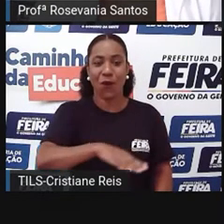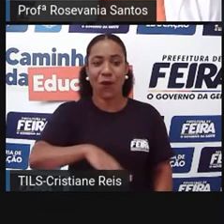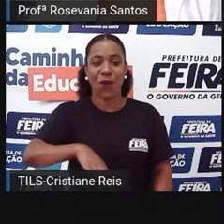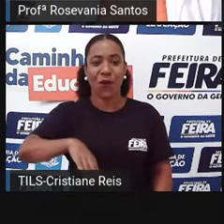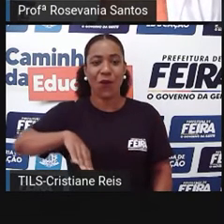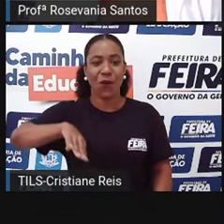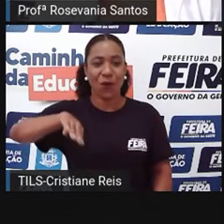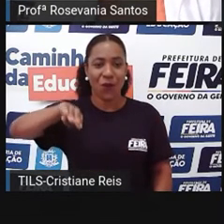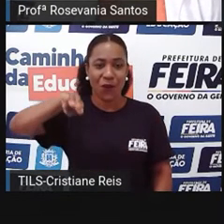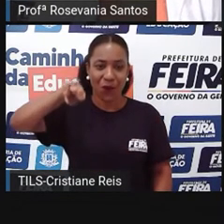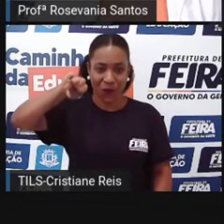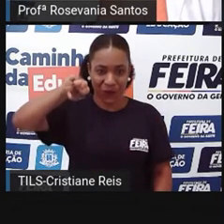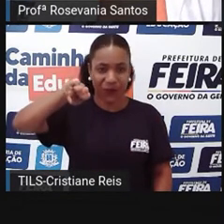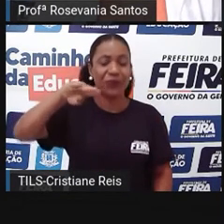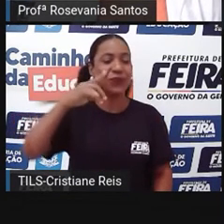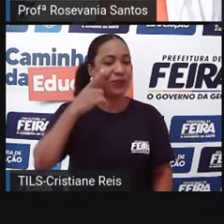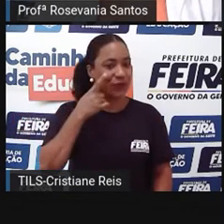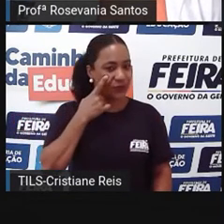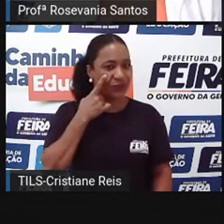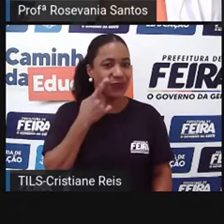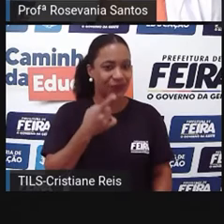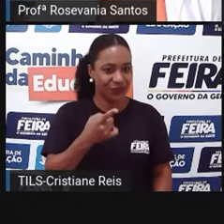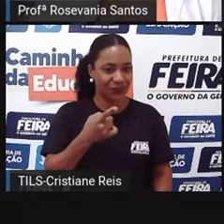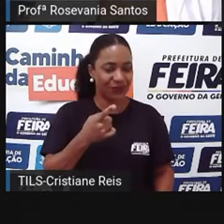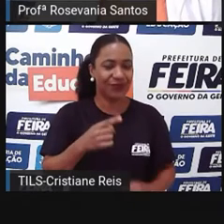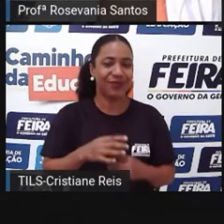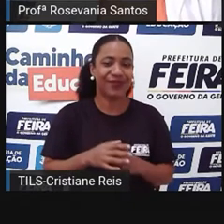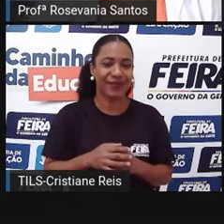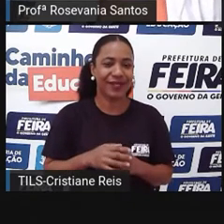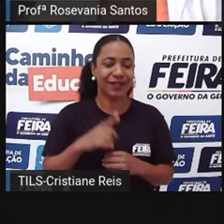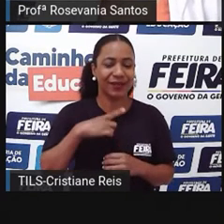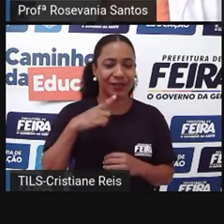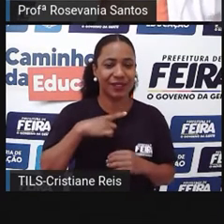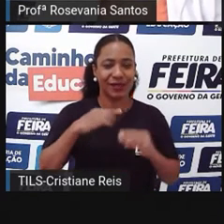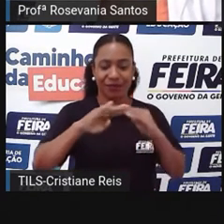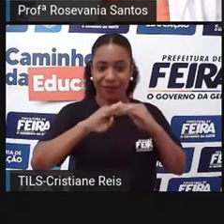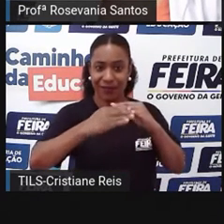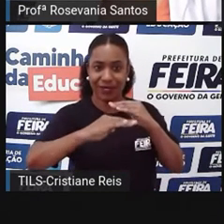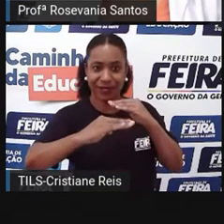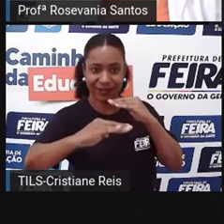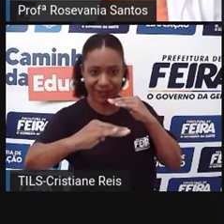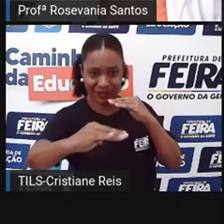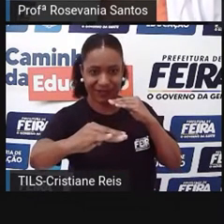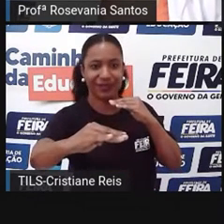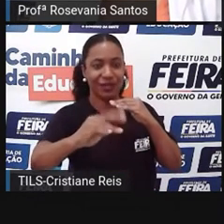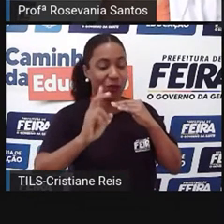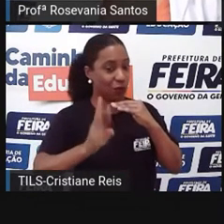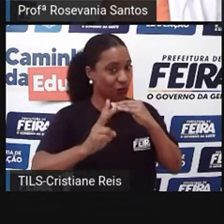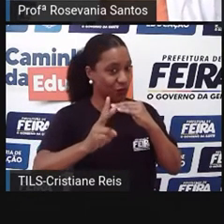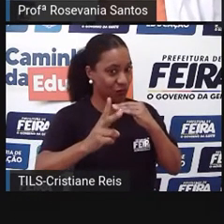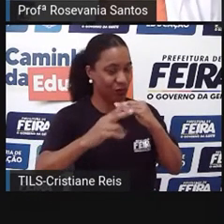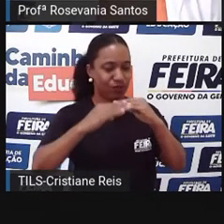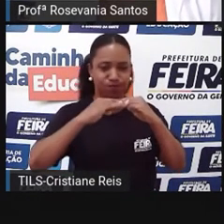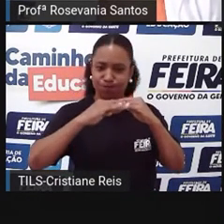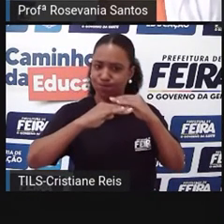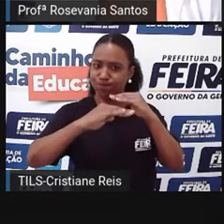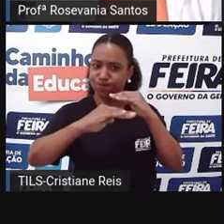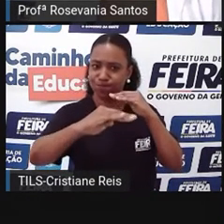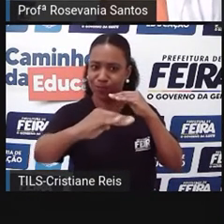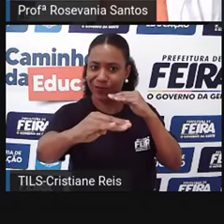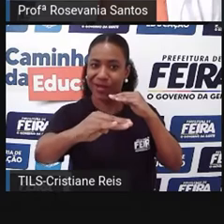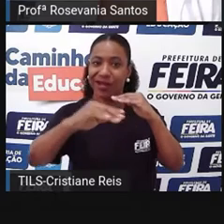depressões. Então, a planícies em que predomina a sedimentação, ele manteve essa ideia, né, de